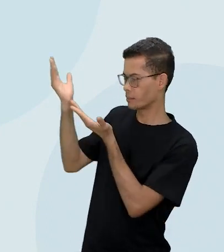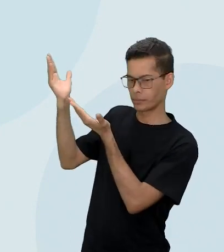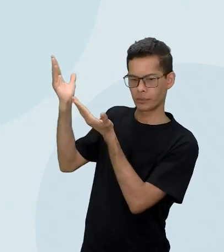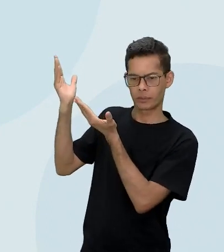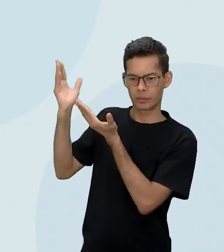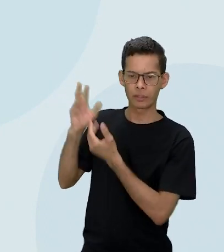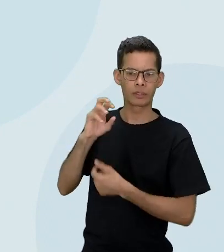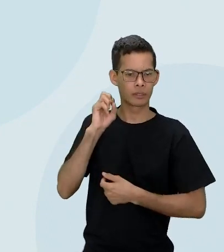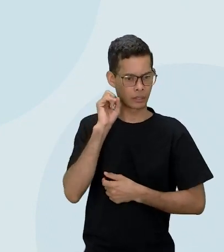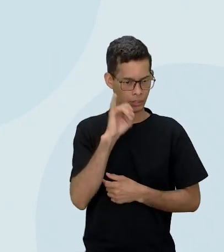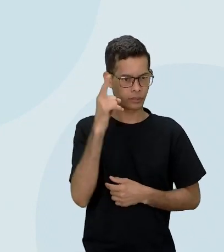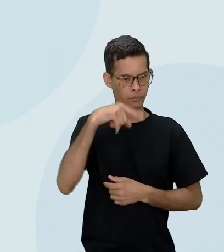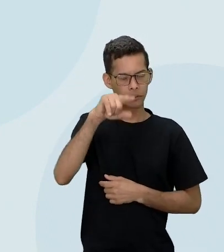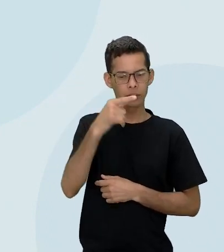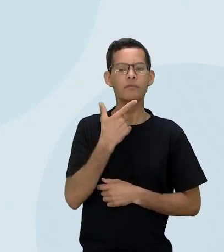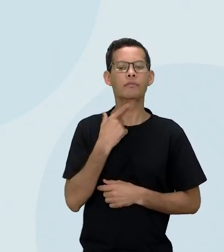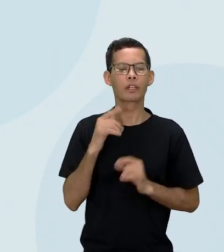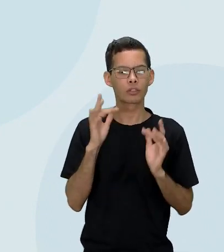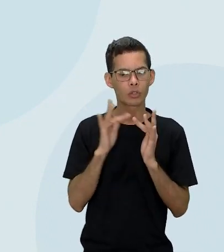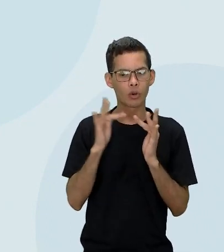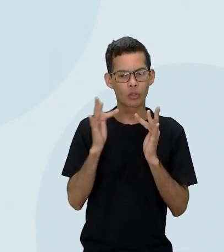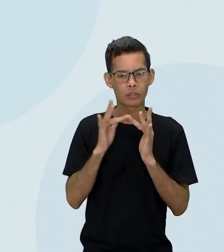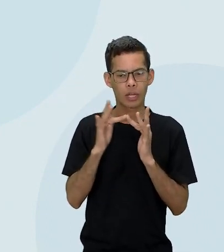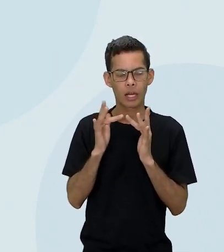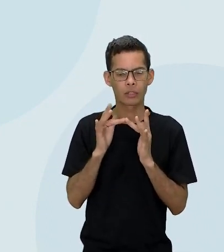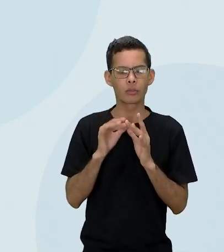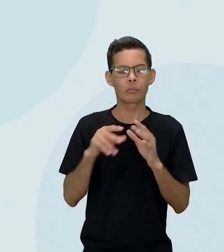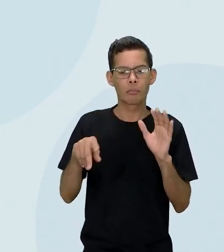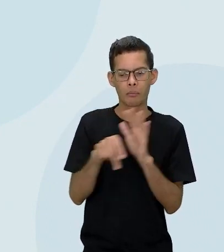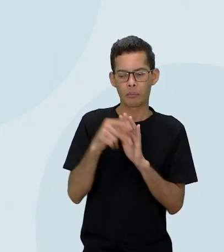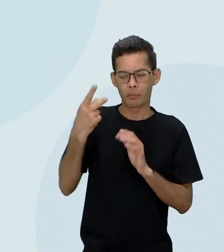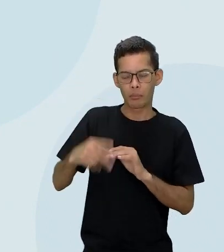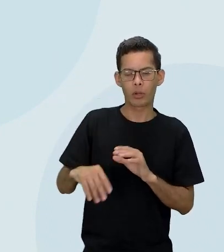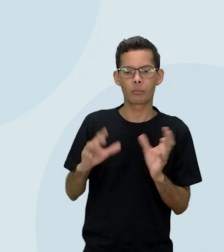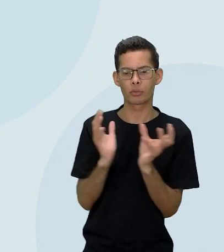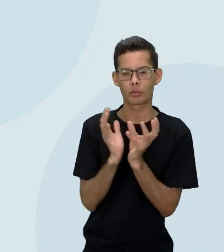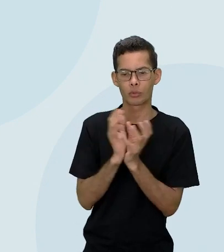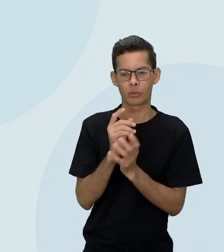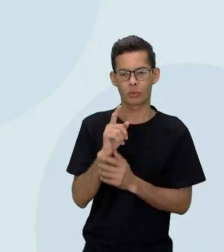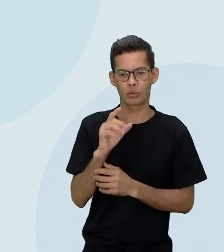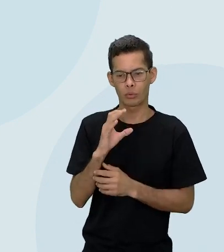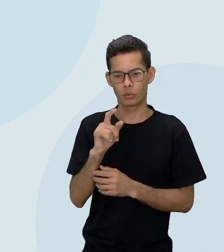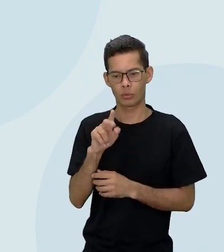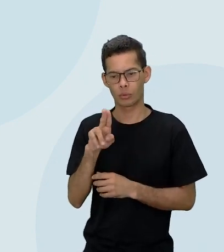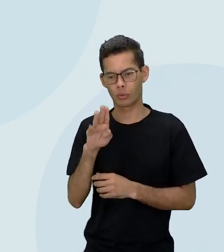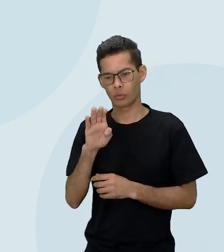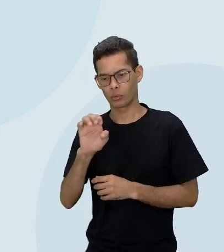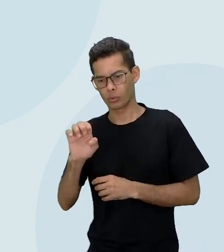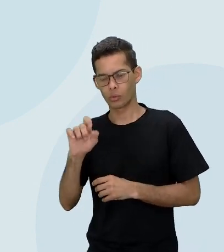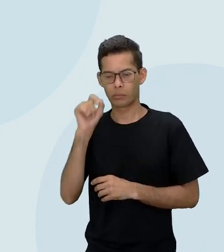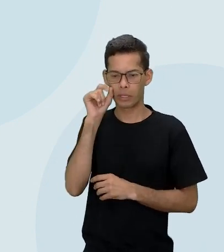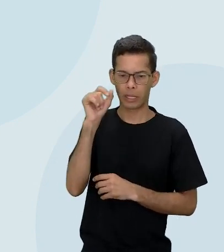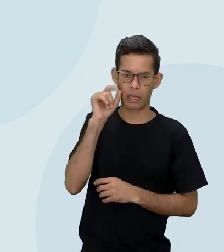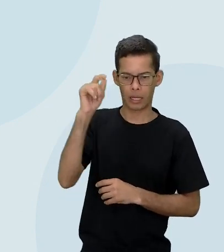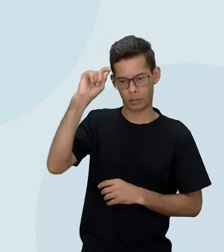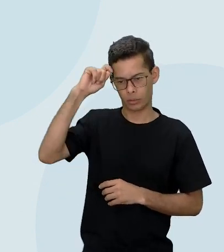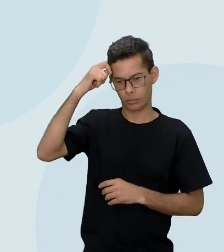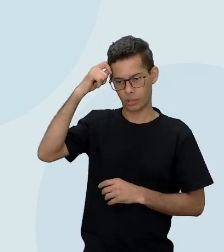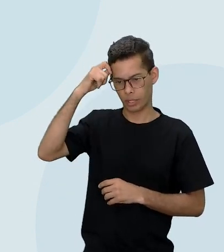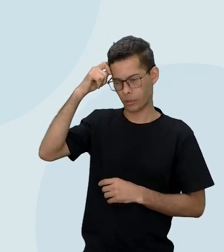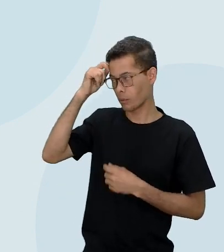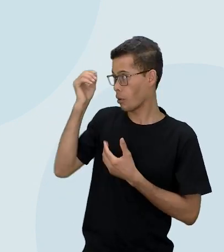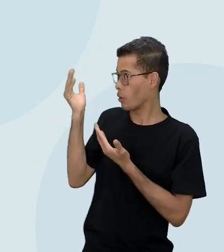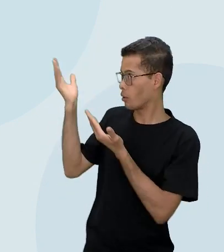quiser entrar em contato com o clube de leitura gato preto só mandar o e-mail para o núcleo de biblioteca crê arroba educacau